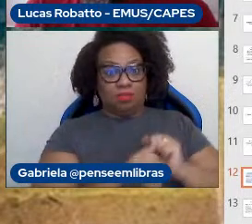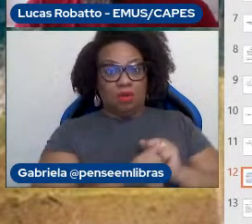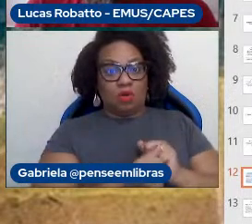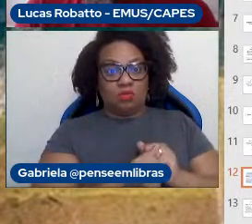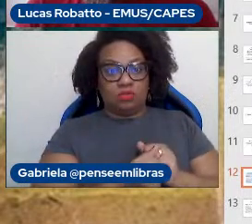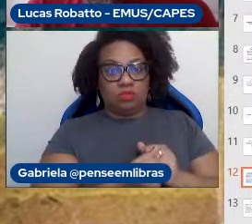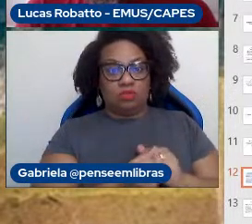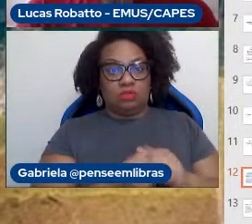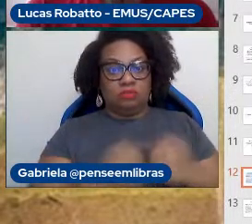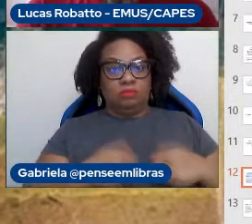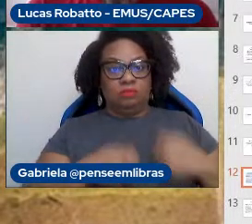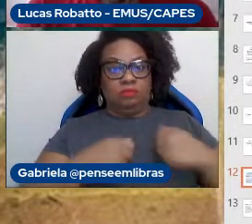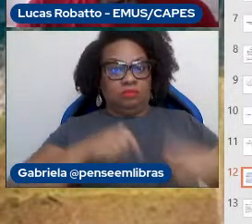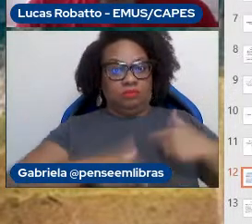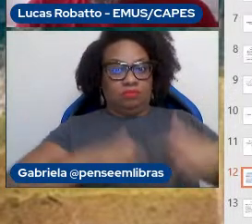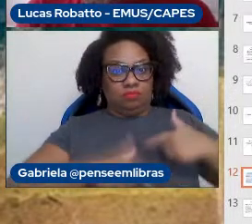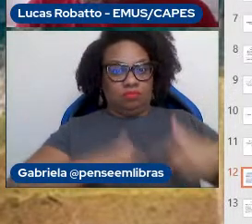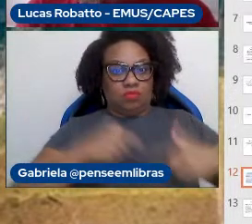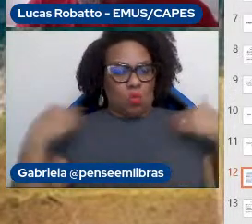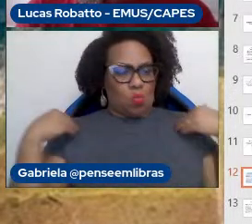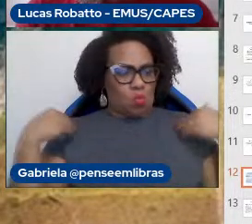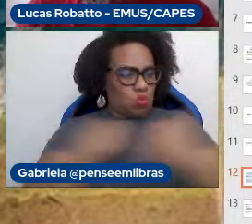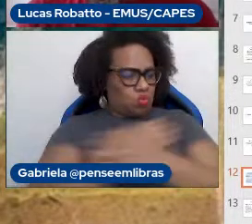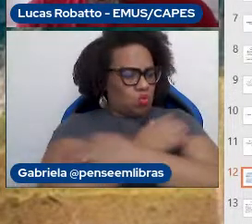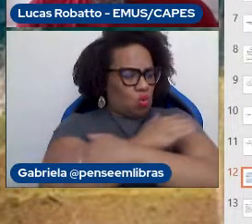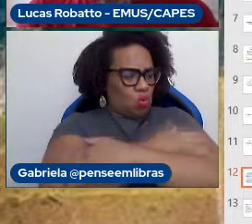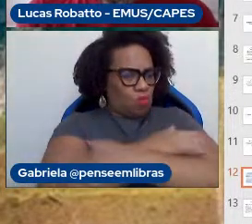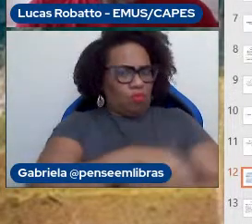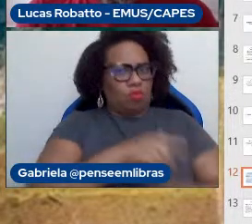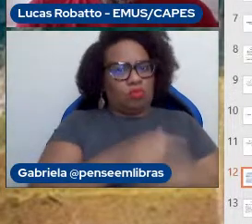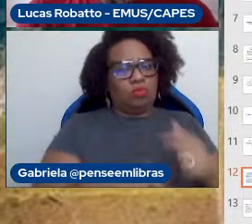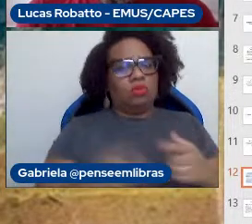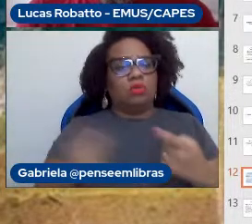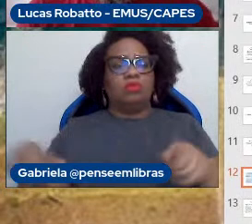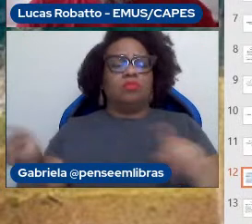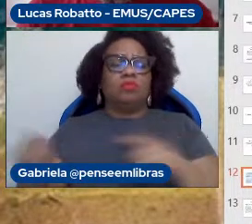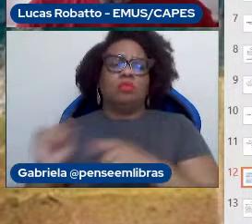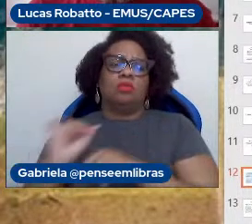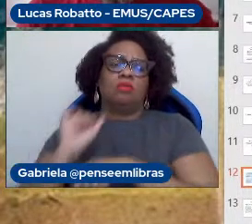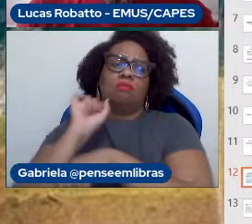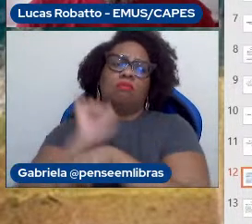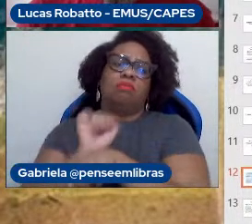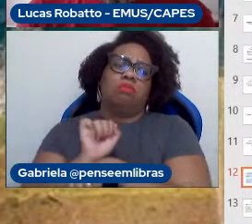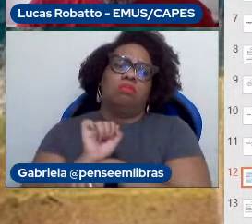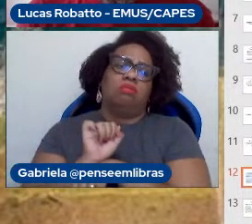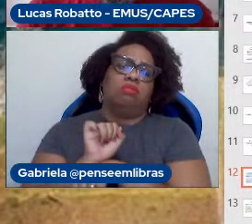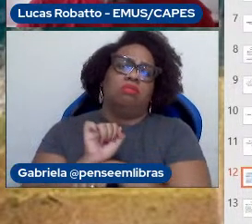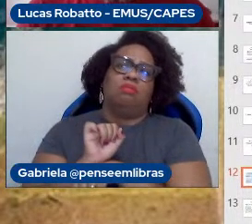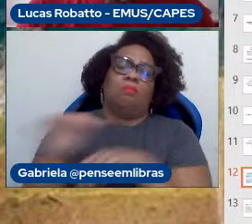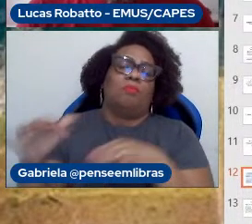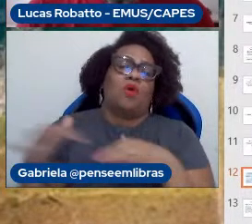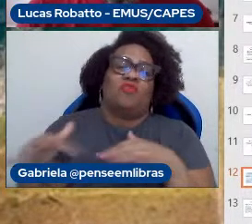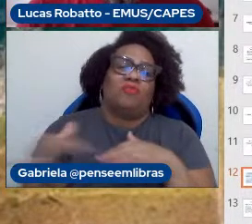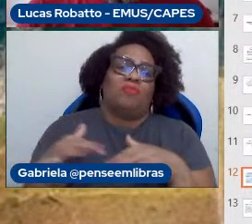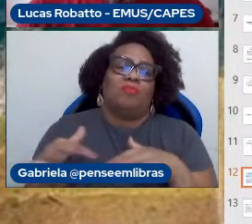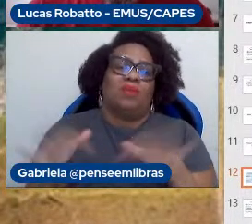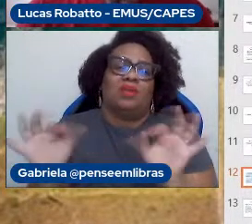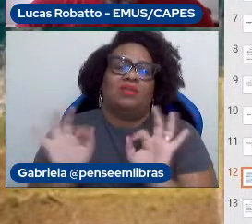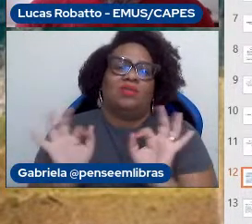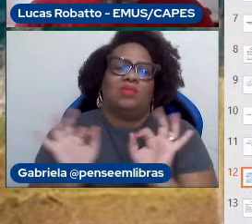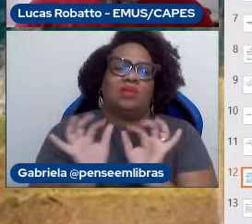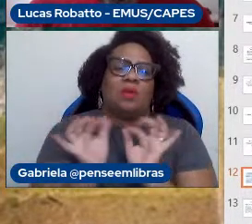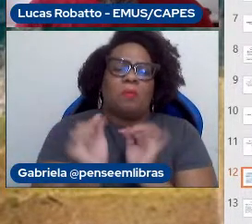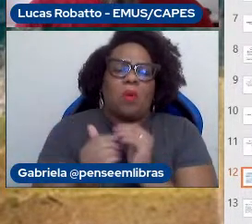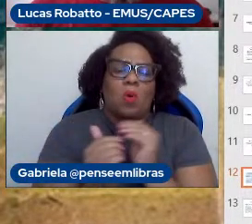trabalhar com grande atividade muscular e os músicos com sedentarismo. Normalmente, sem movimento. Movimentos mínimos de